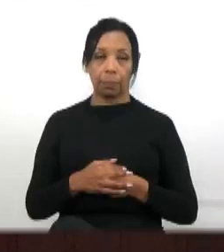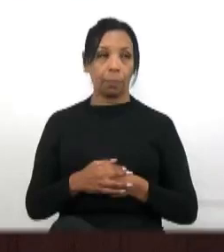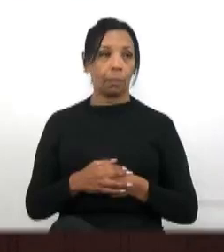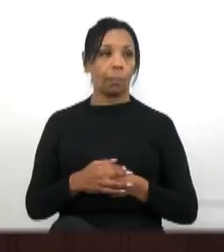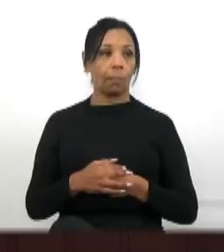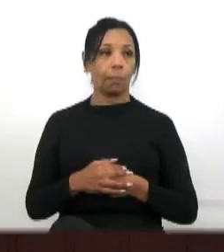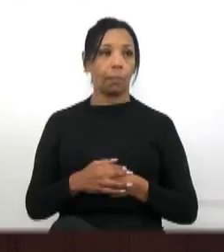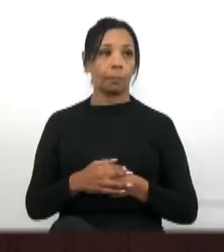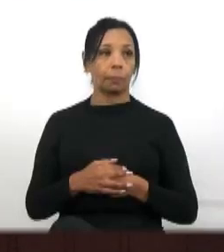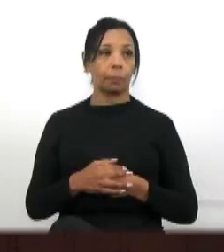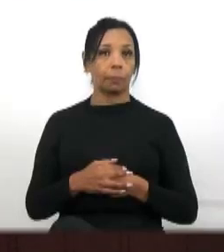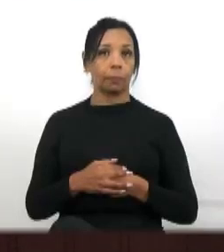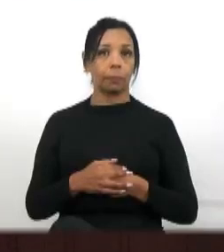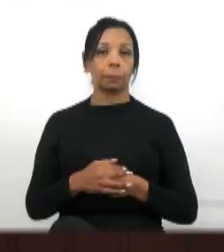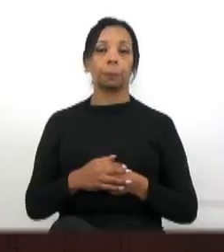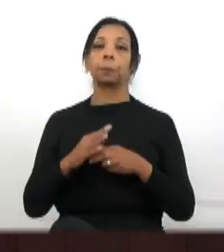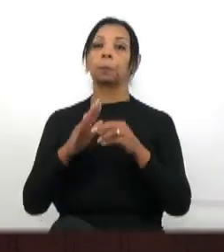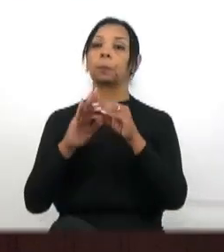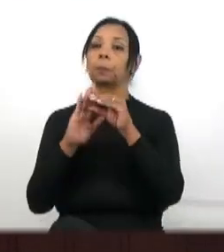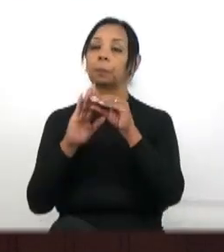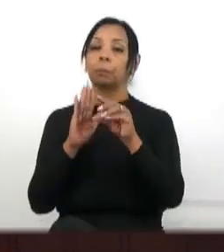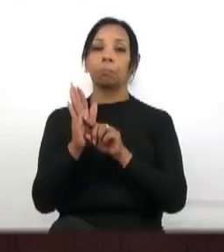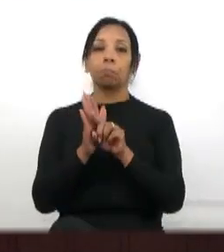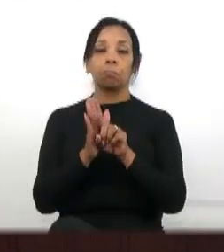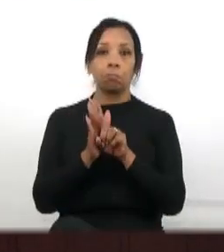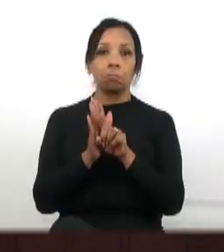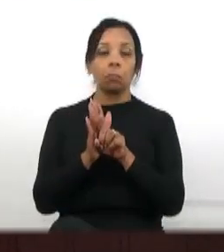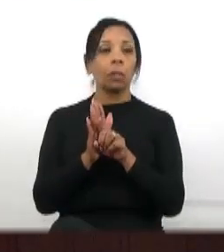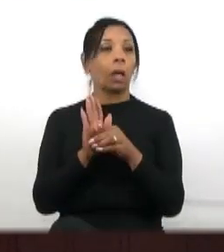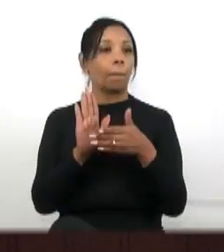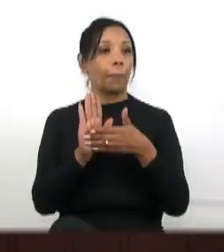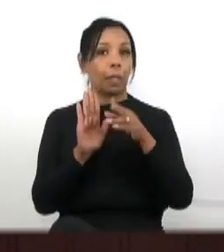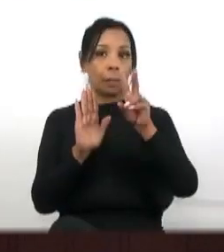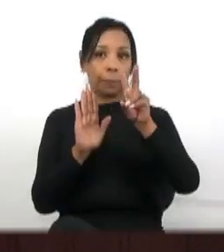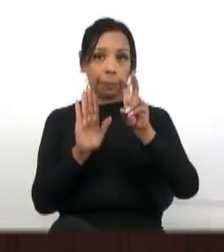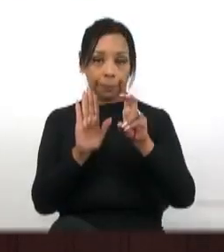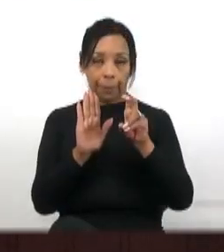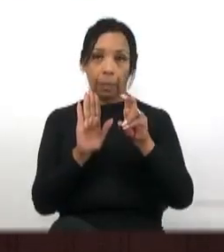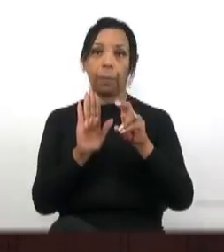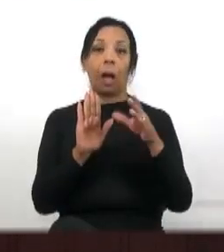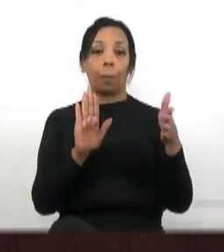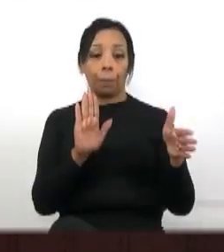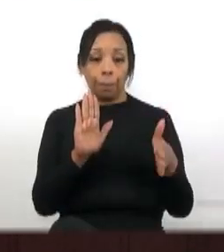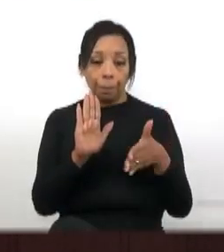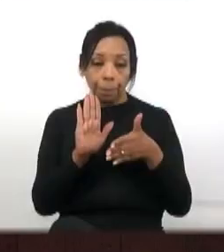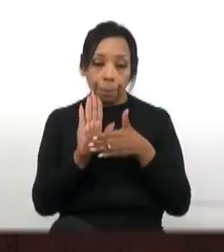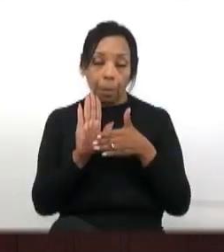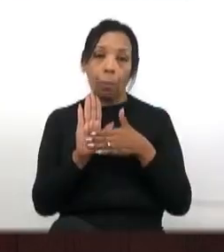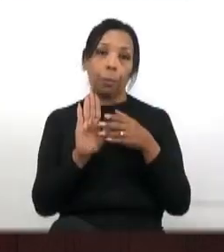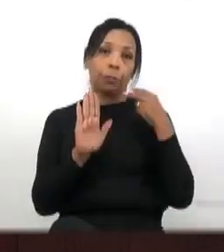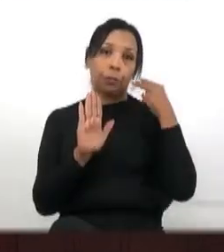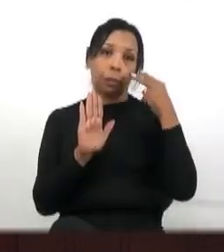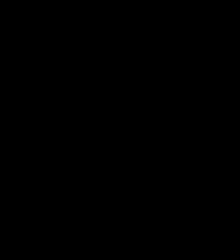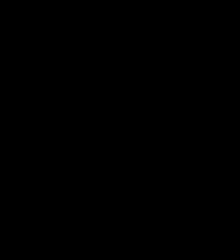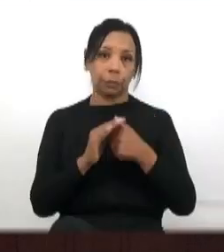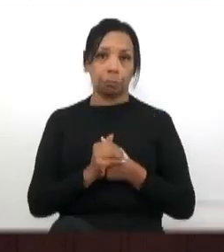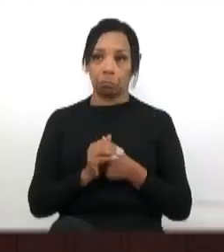Requerimentos. consulta o plenário quanto a pedido de destaque para requerimentos protocolados pelos senhores vereadores. Não há.